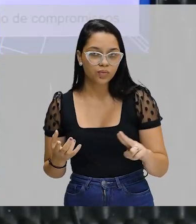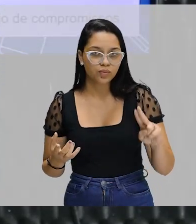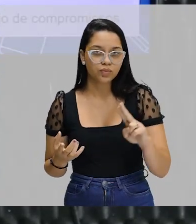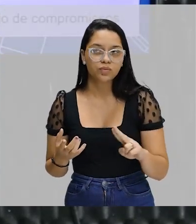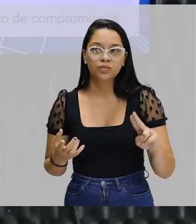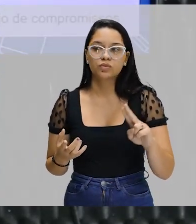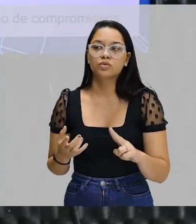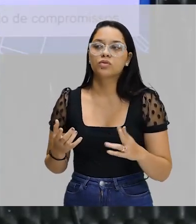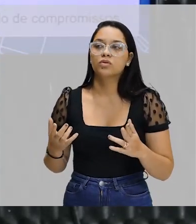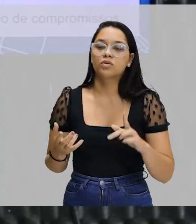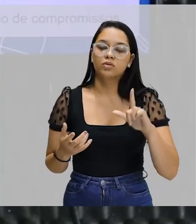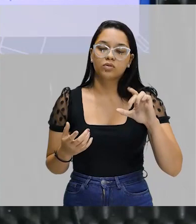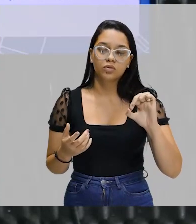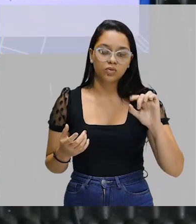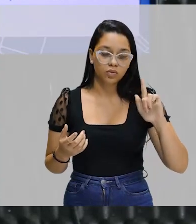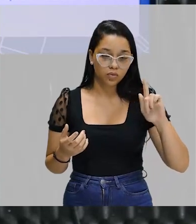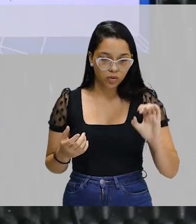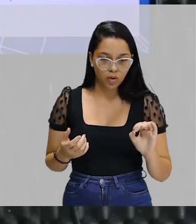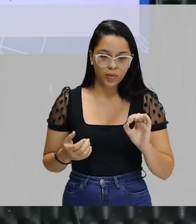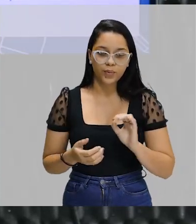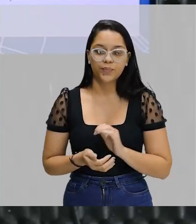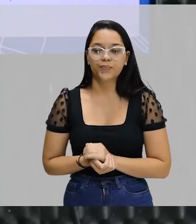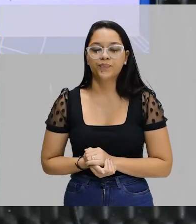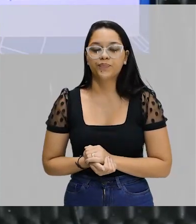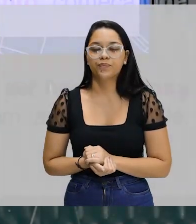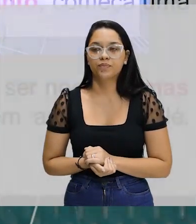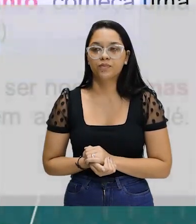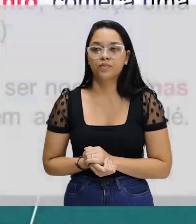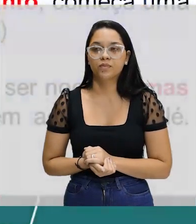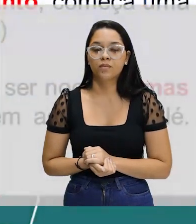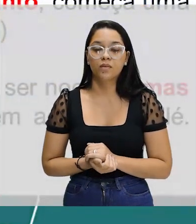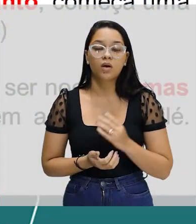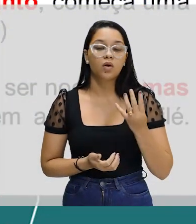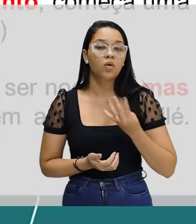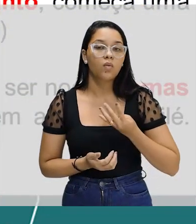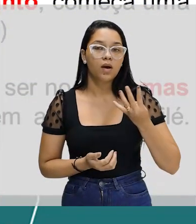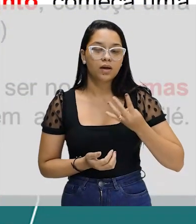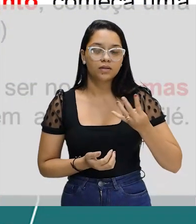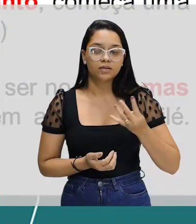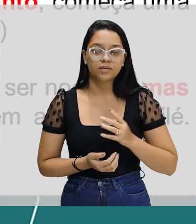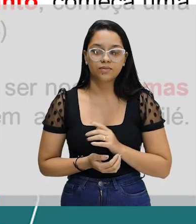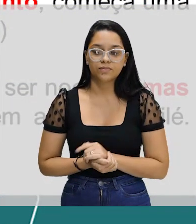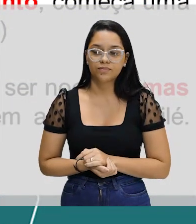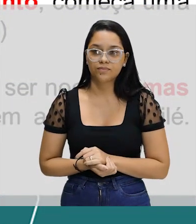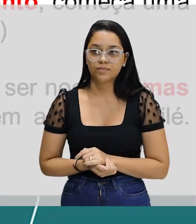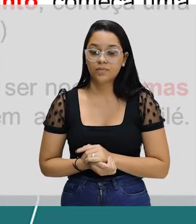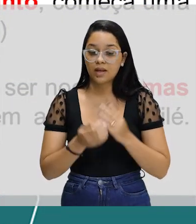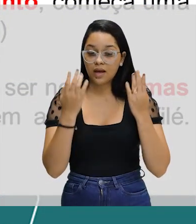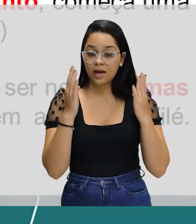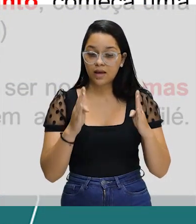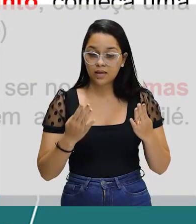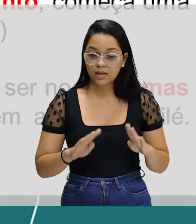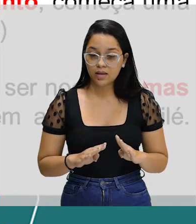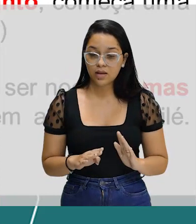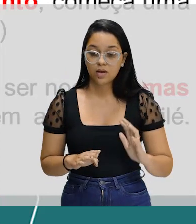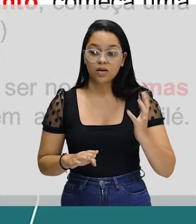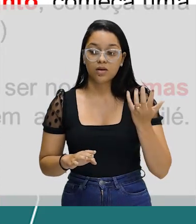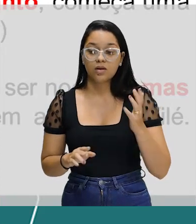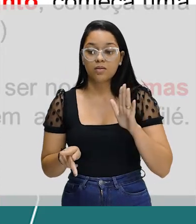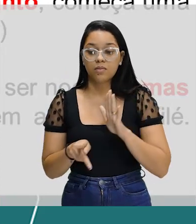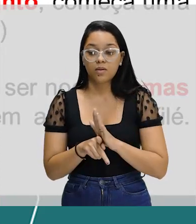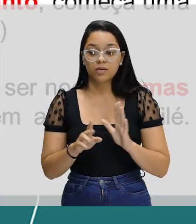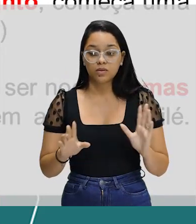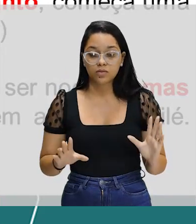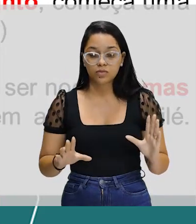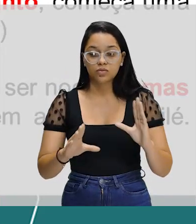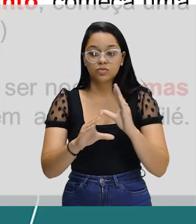do logo, tá bom? Quarta questão. Analise o funcionamento das